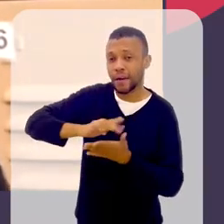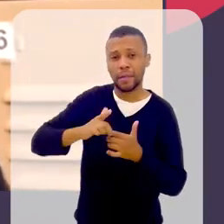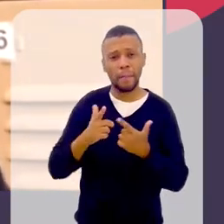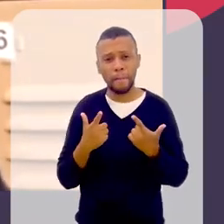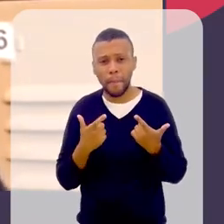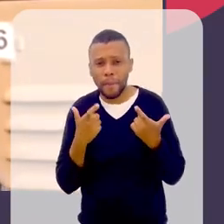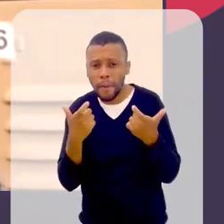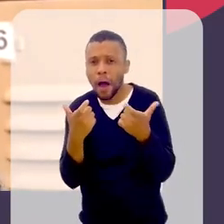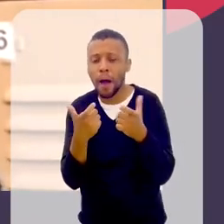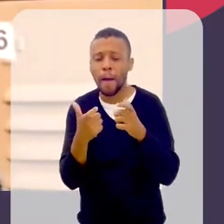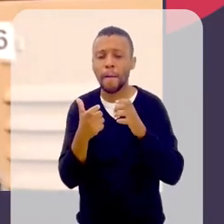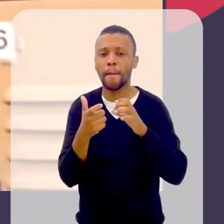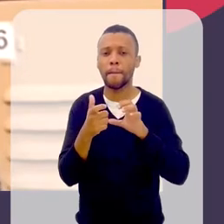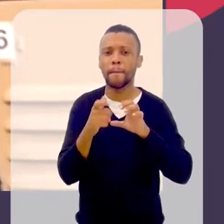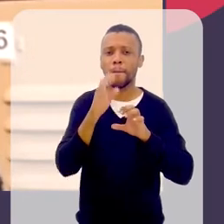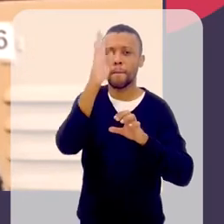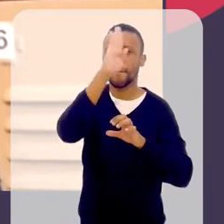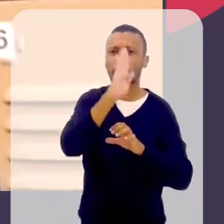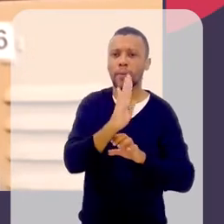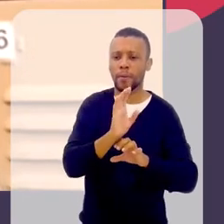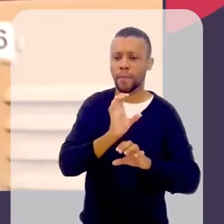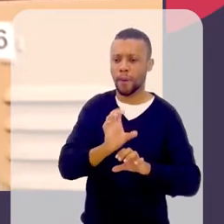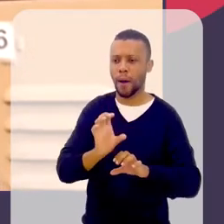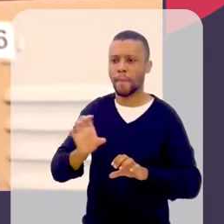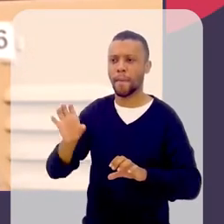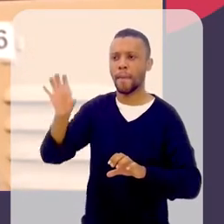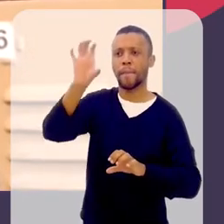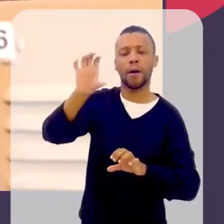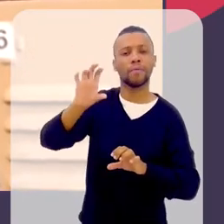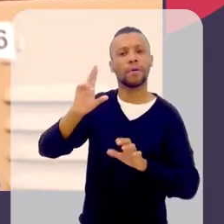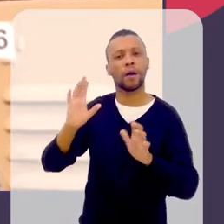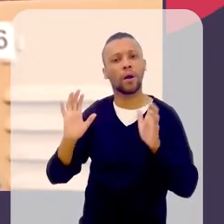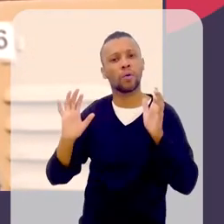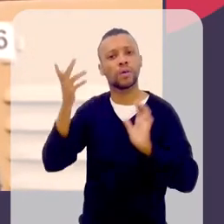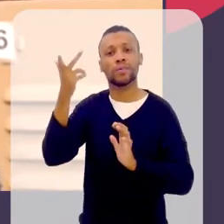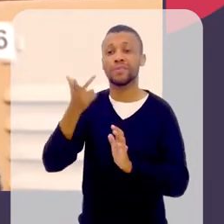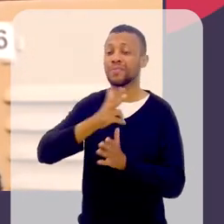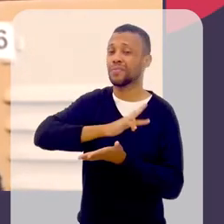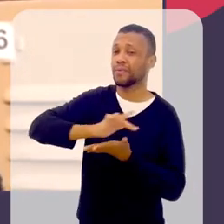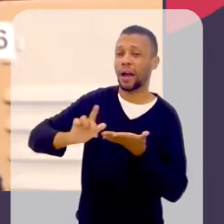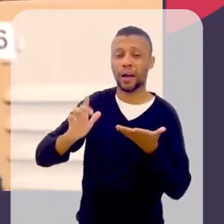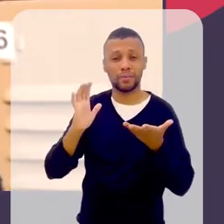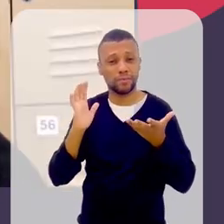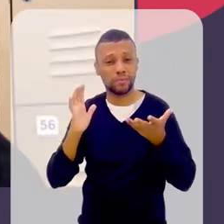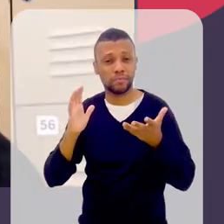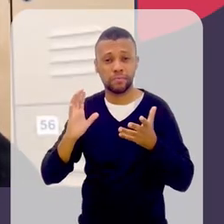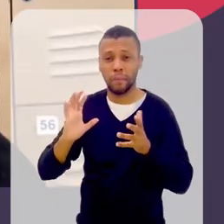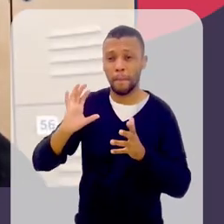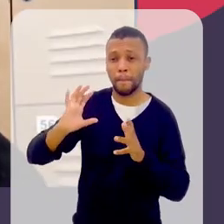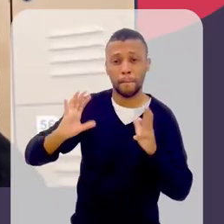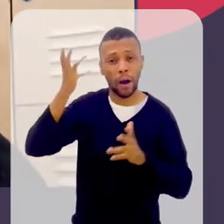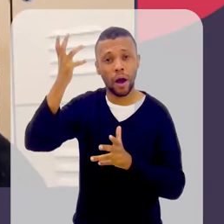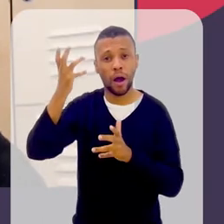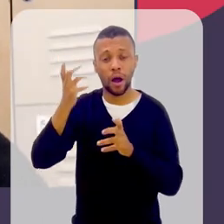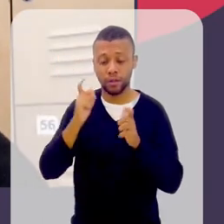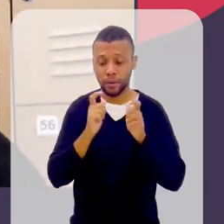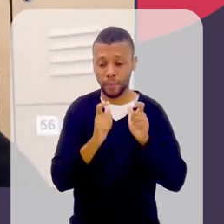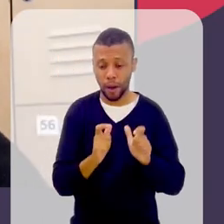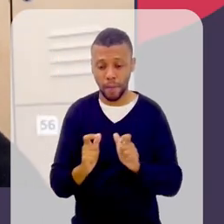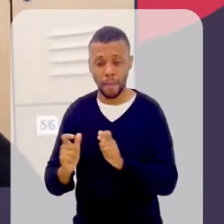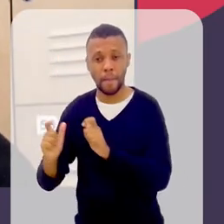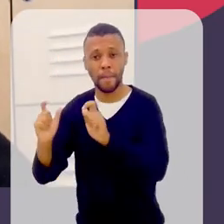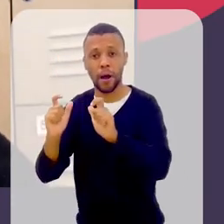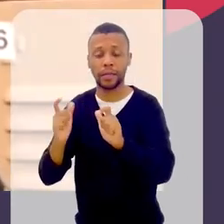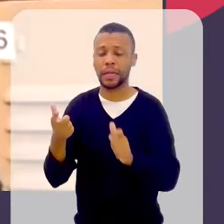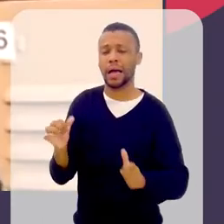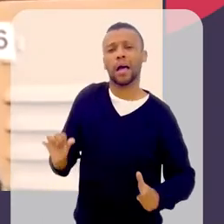foi pulando de estados, porque foram acontecendo diversos eventos, né? De guerras e regionais. Então,